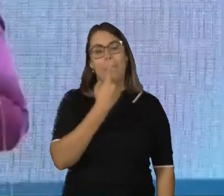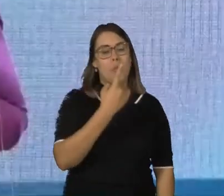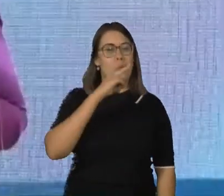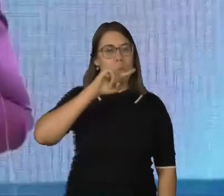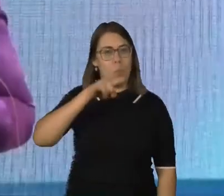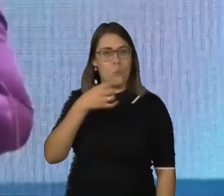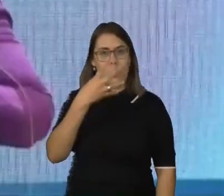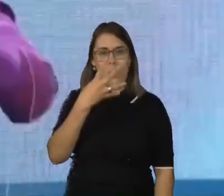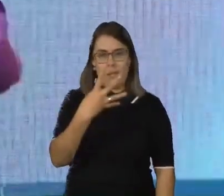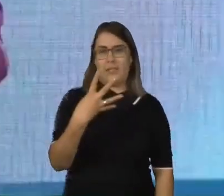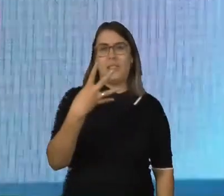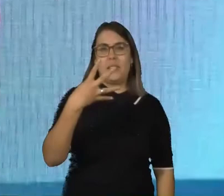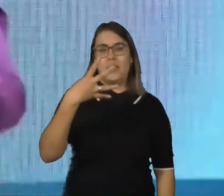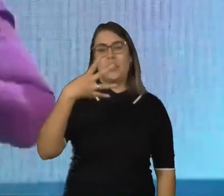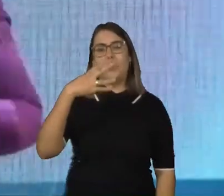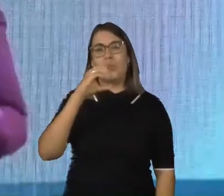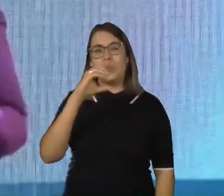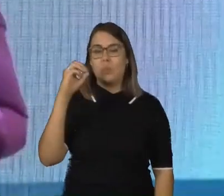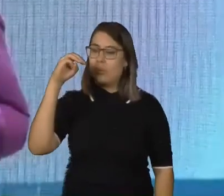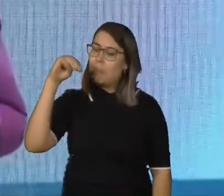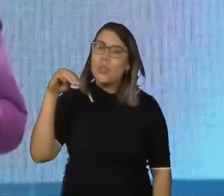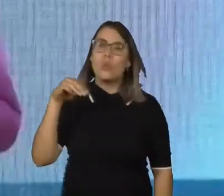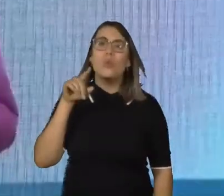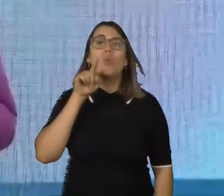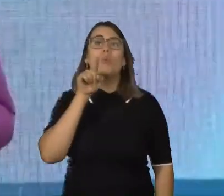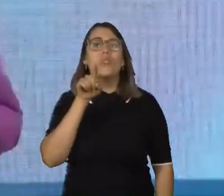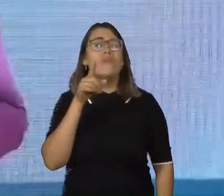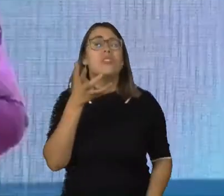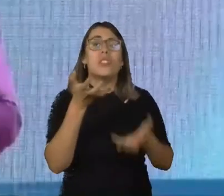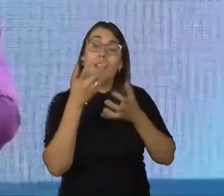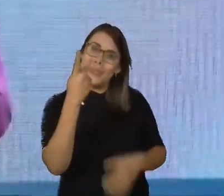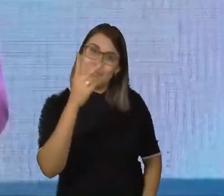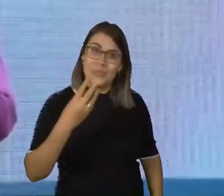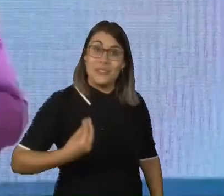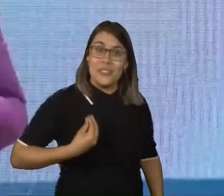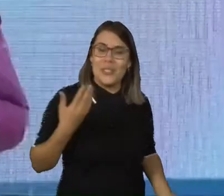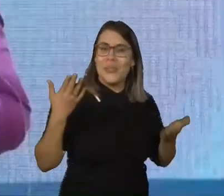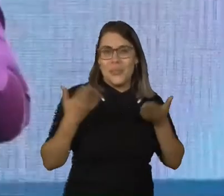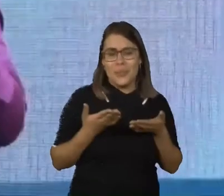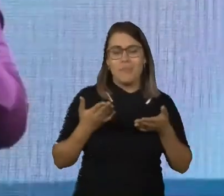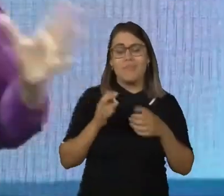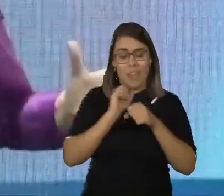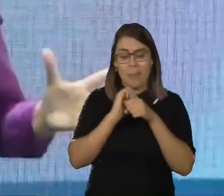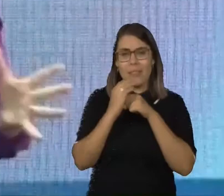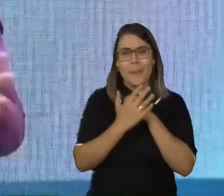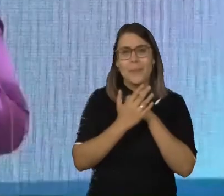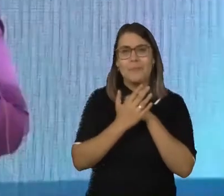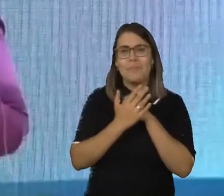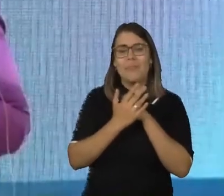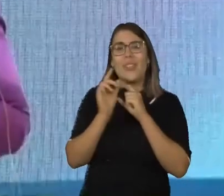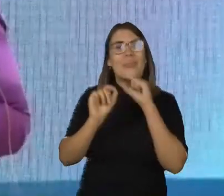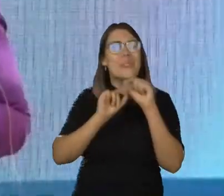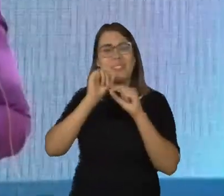Qual é a minha intenção de hoje? Qual é a sua intenção de hoje? E acho que talvez a pandemia fez com que a